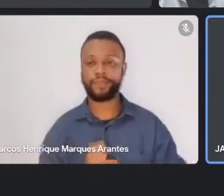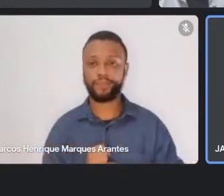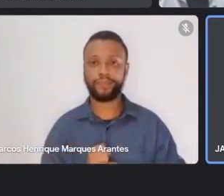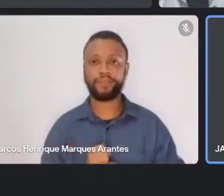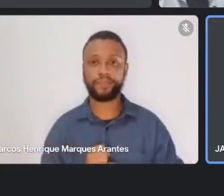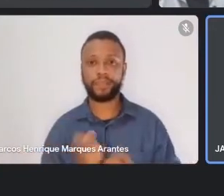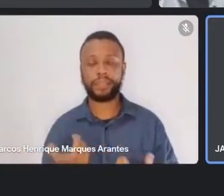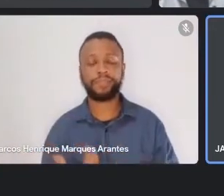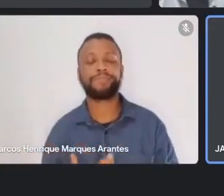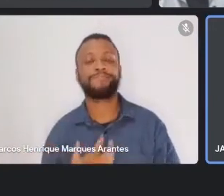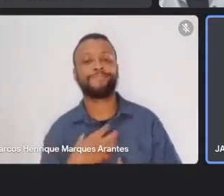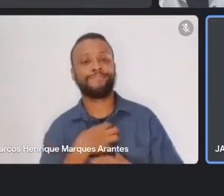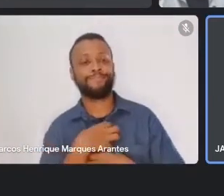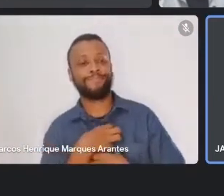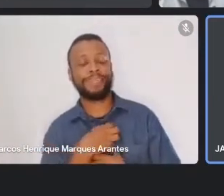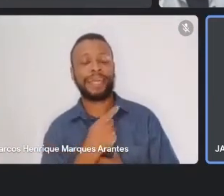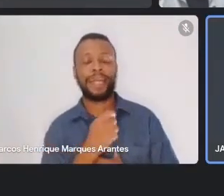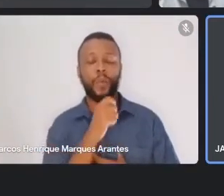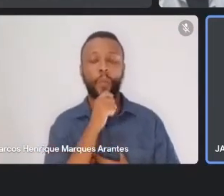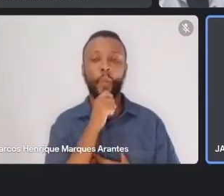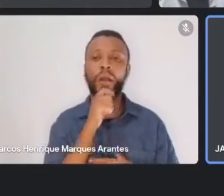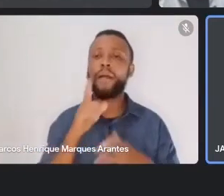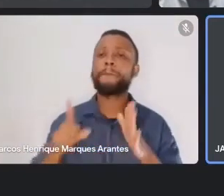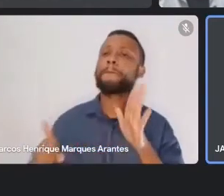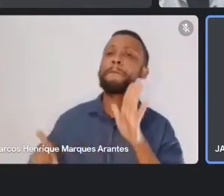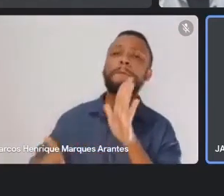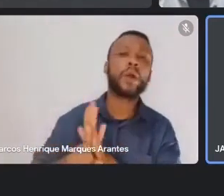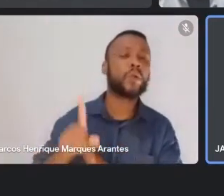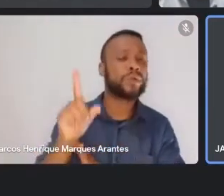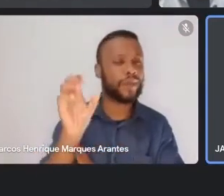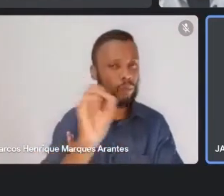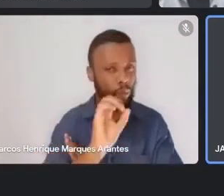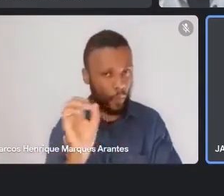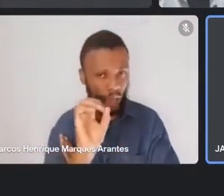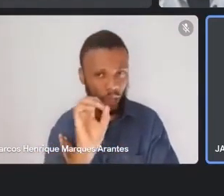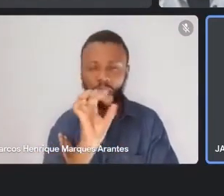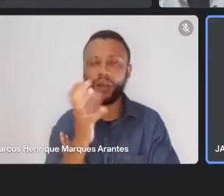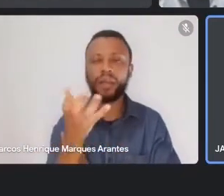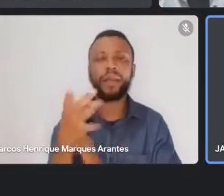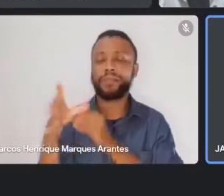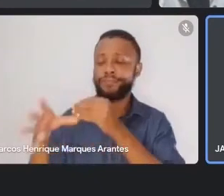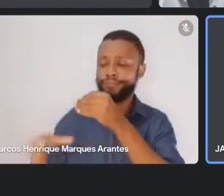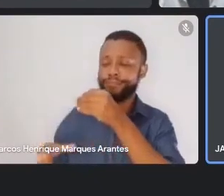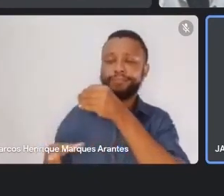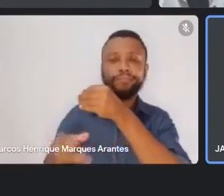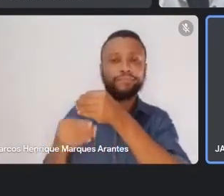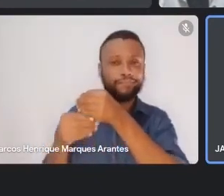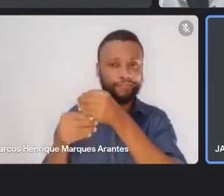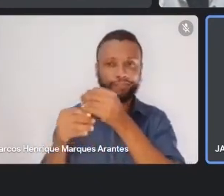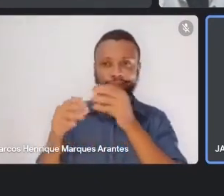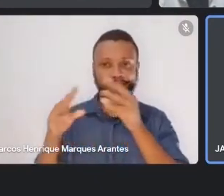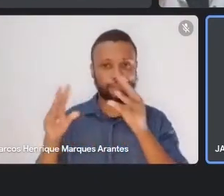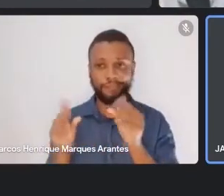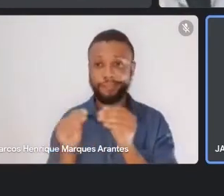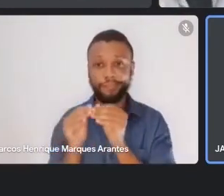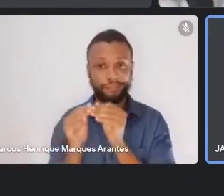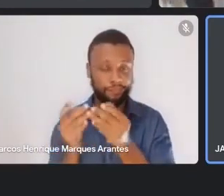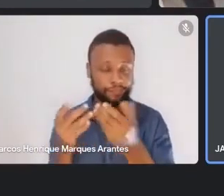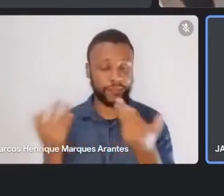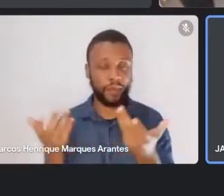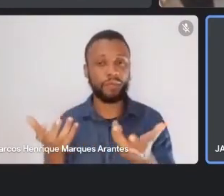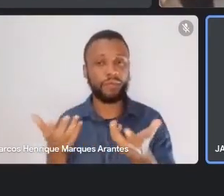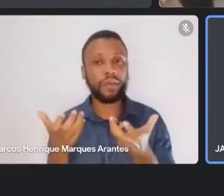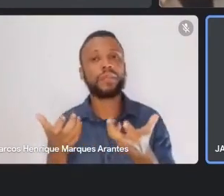pergunta, mas apenas um pequeno comentário. E eu gostaria de dizer que o